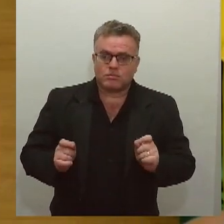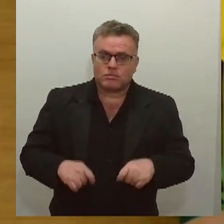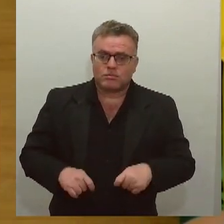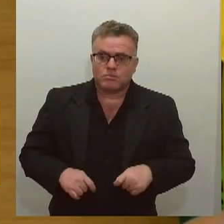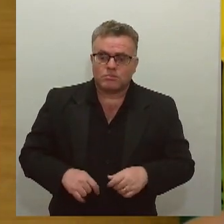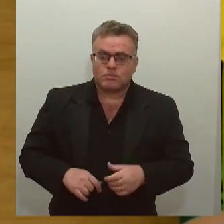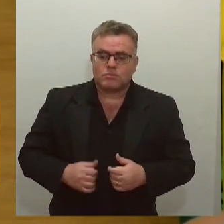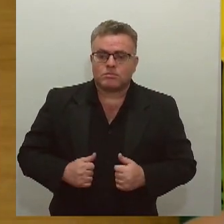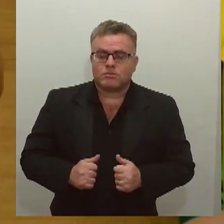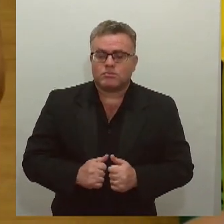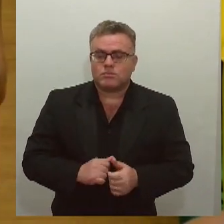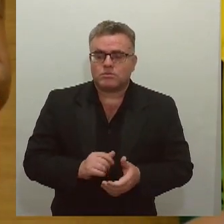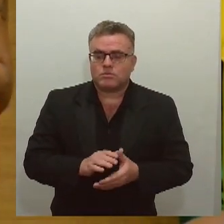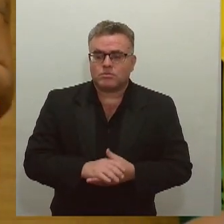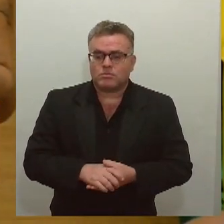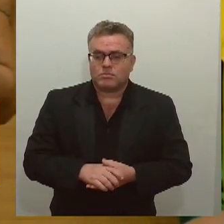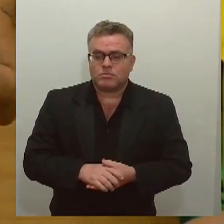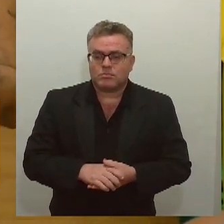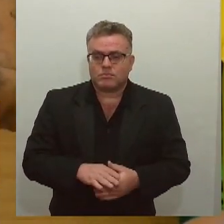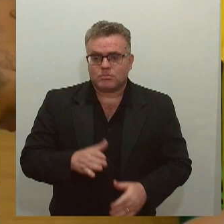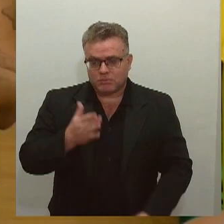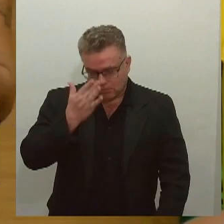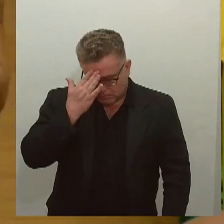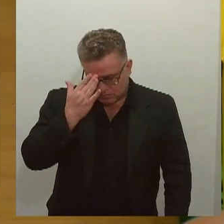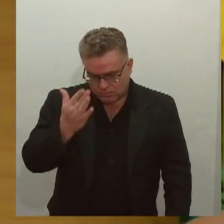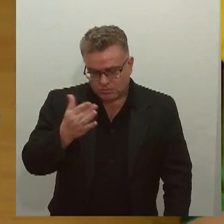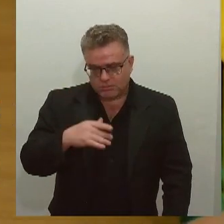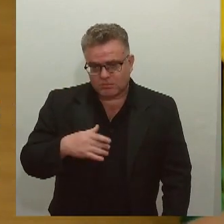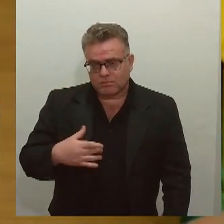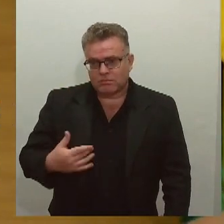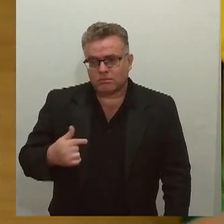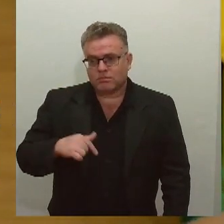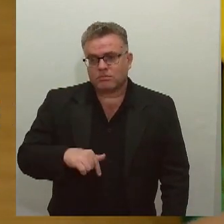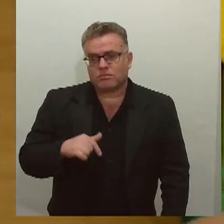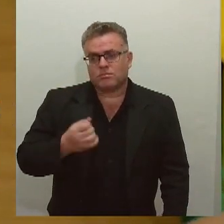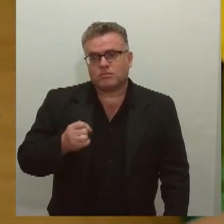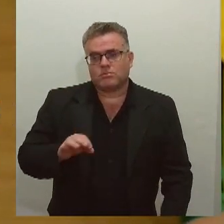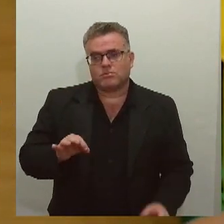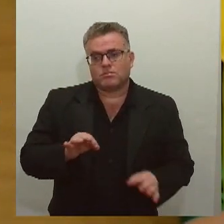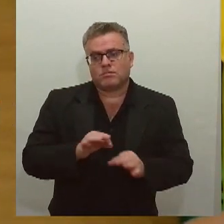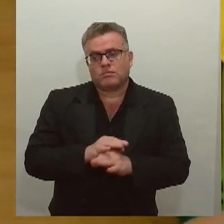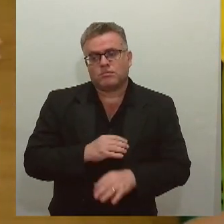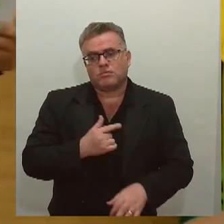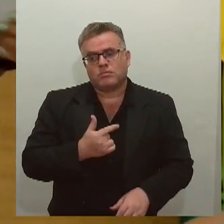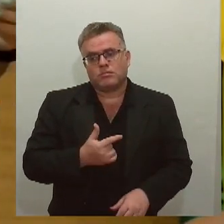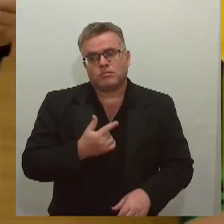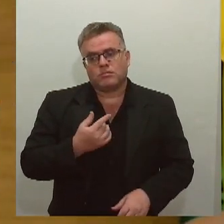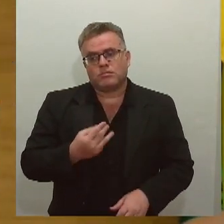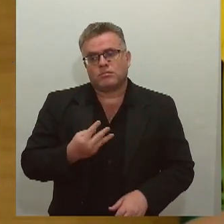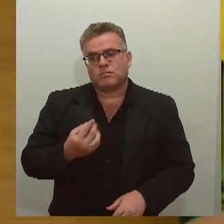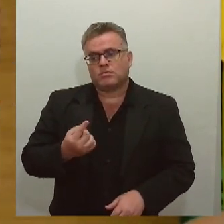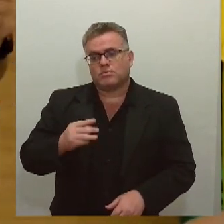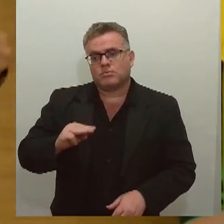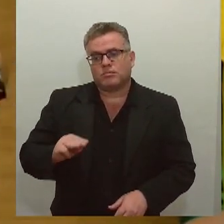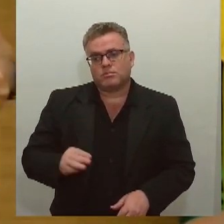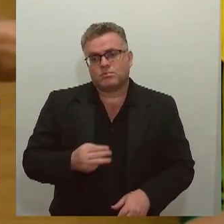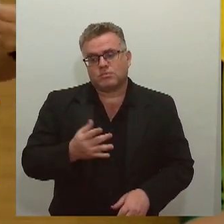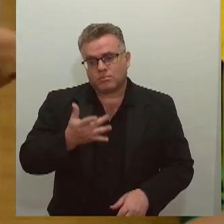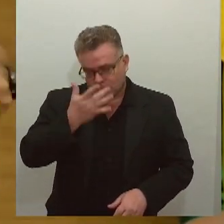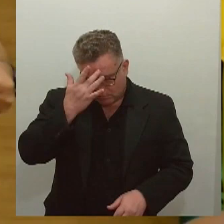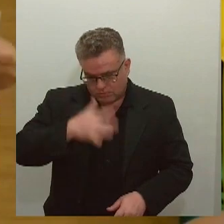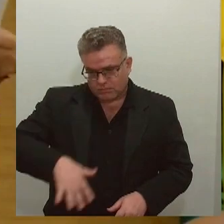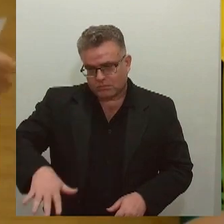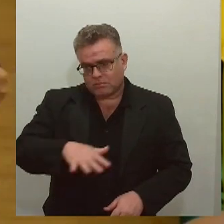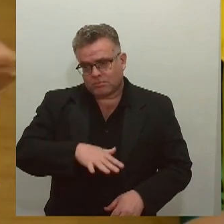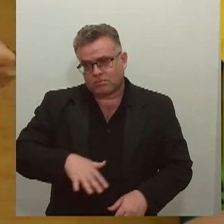Muito obrigada, deputado, pelas informações. E sabendo aqui que o nosso estado, são 231 mil pessoas ocupadas nesse setor agro, seja, um grande